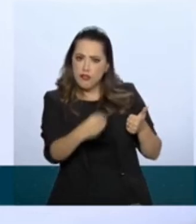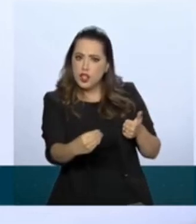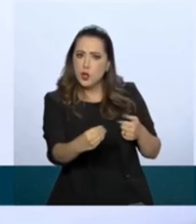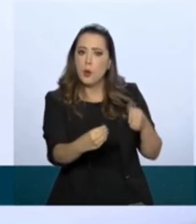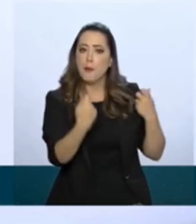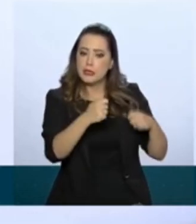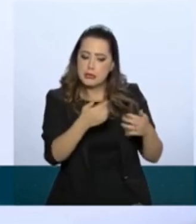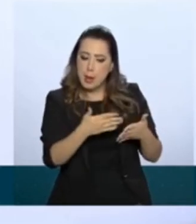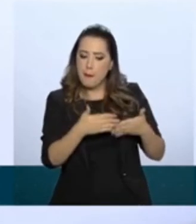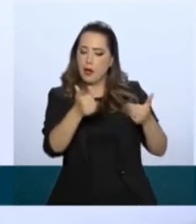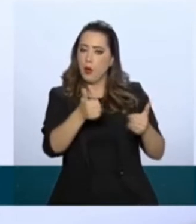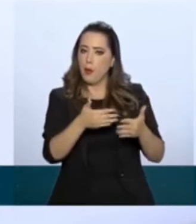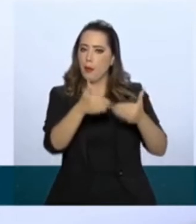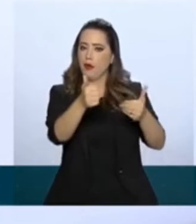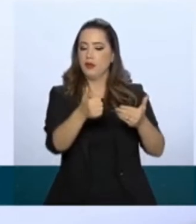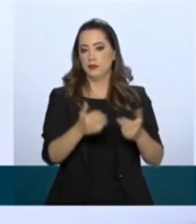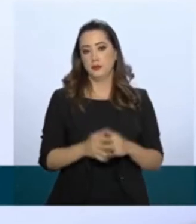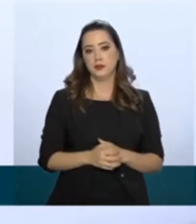do que eu.